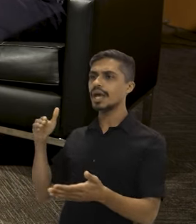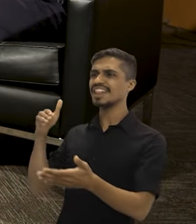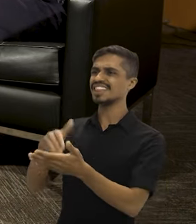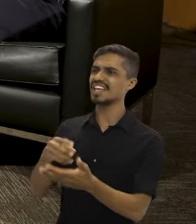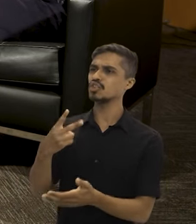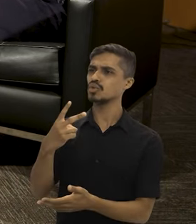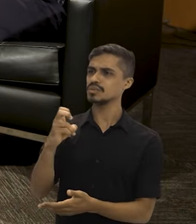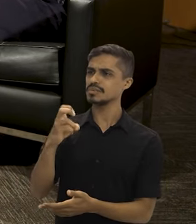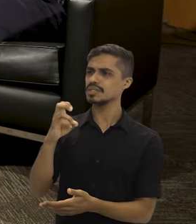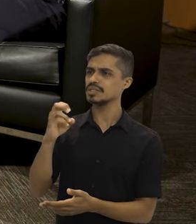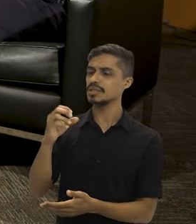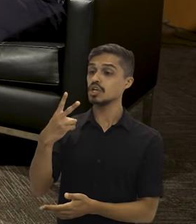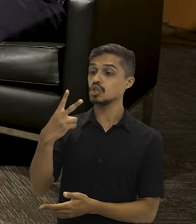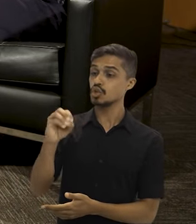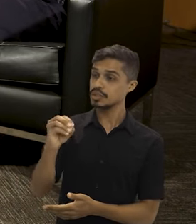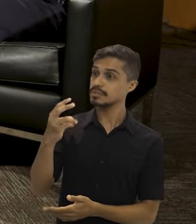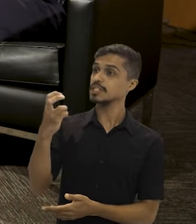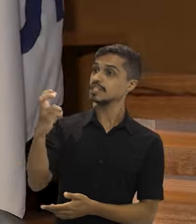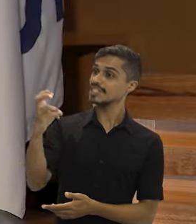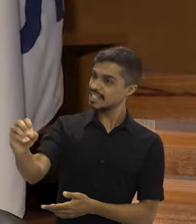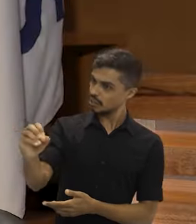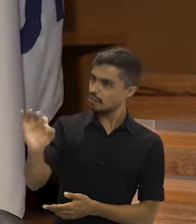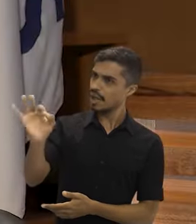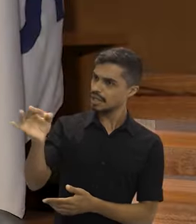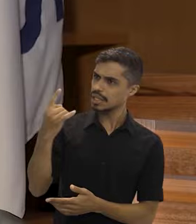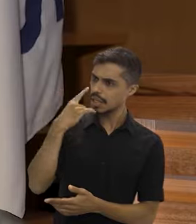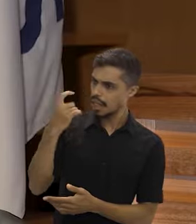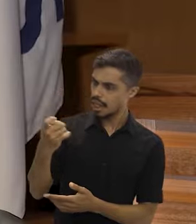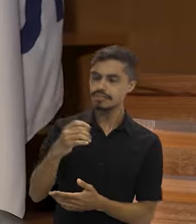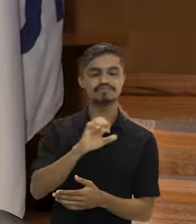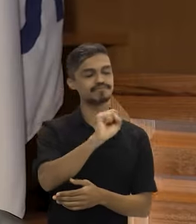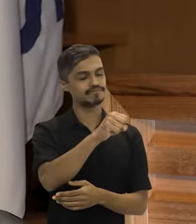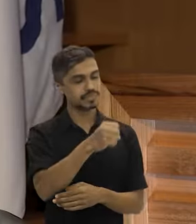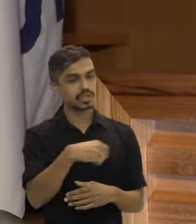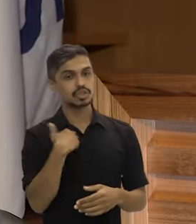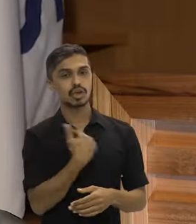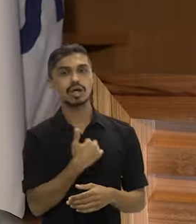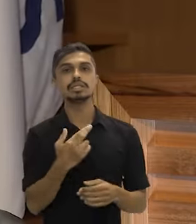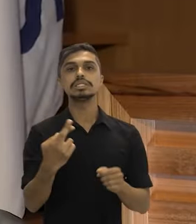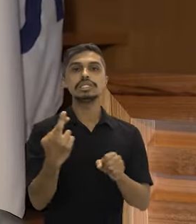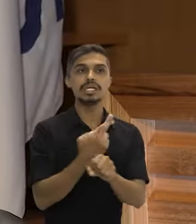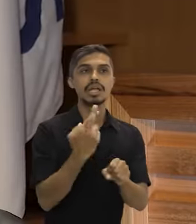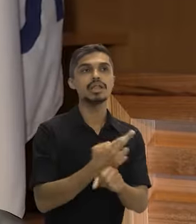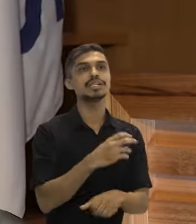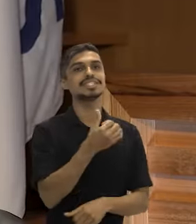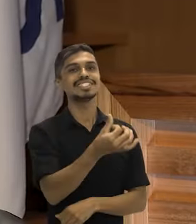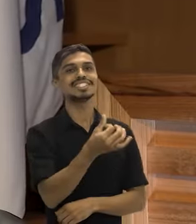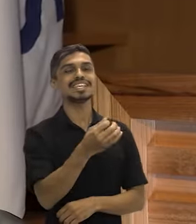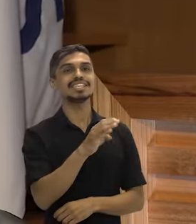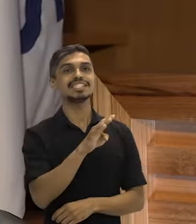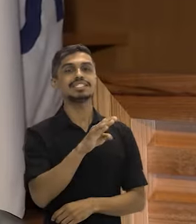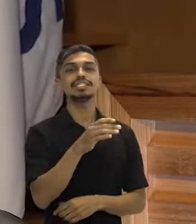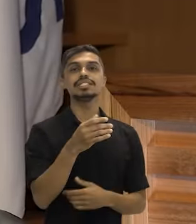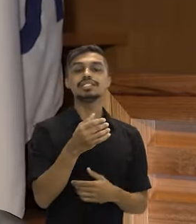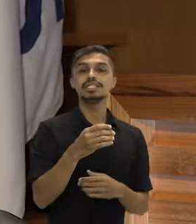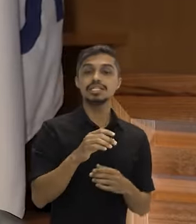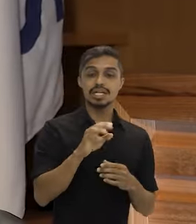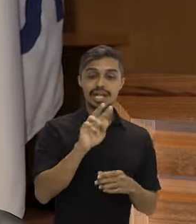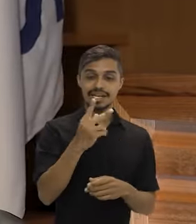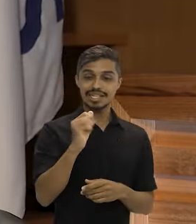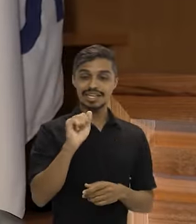Mas a primeira etapa, que é até 2030, nós queremos restaurar 6 milhões de hectares na Amazônia. Nós precisamos de recursos,